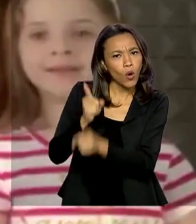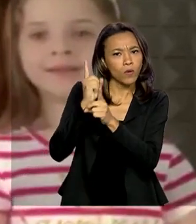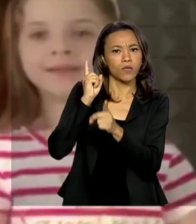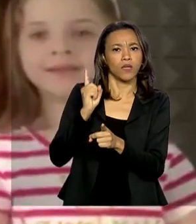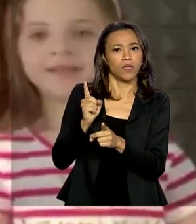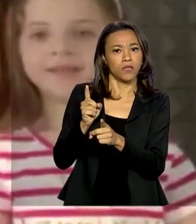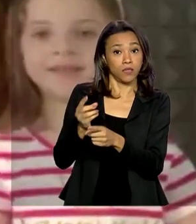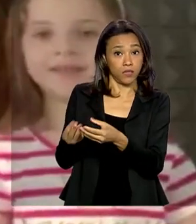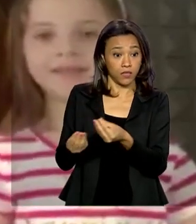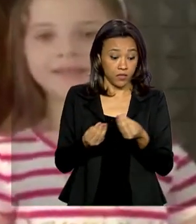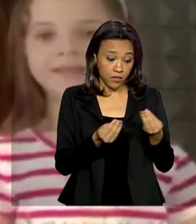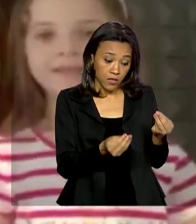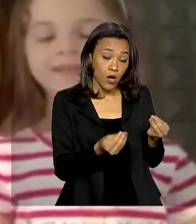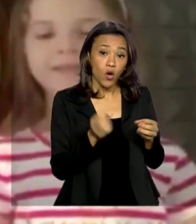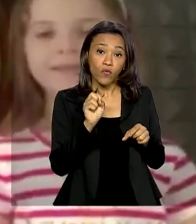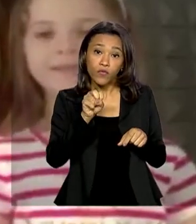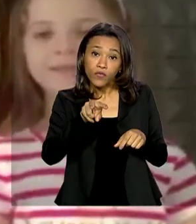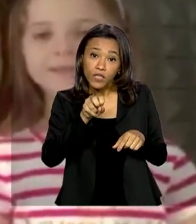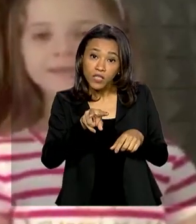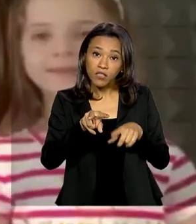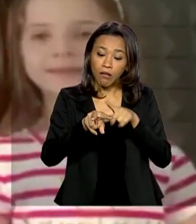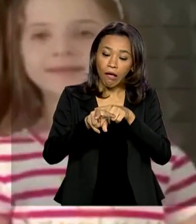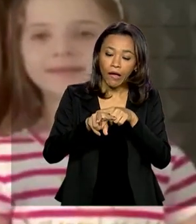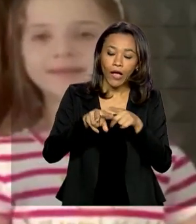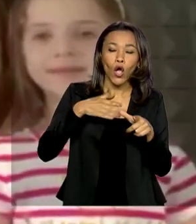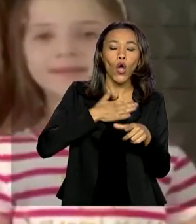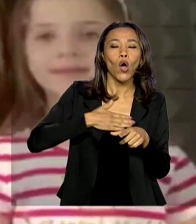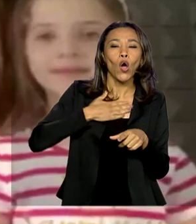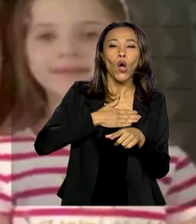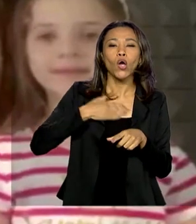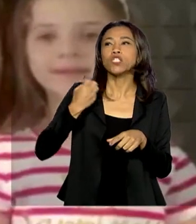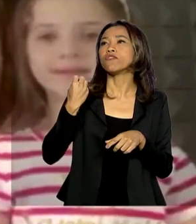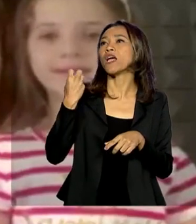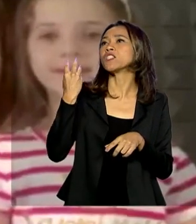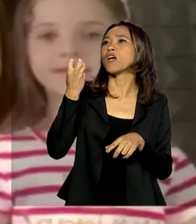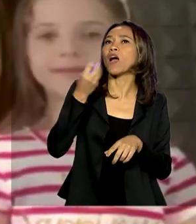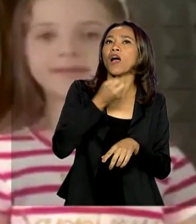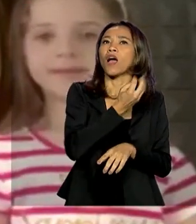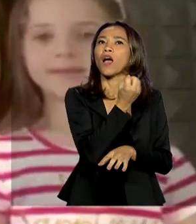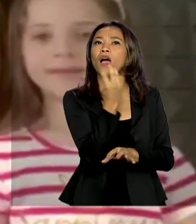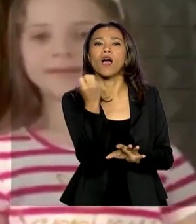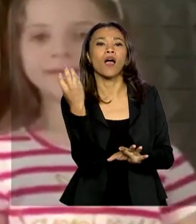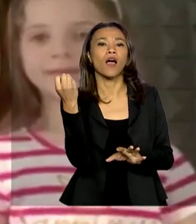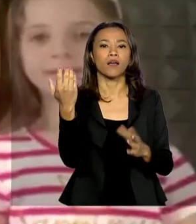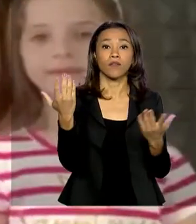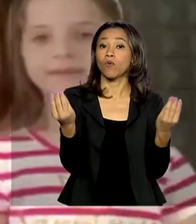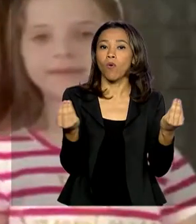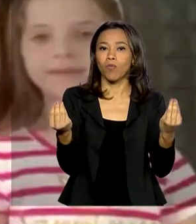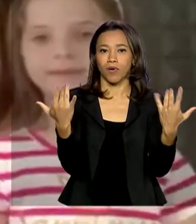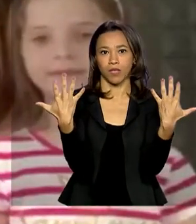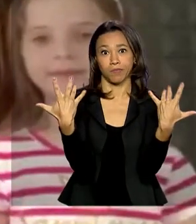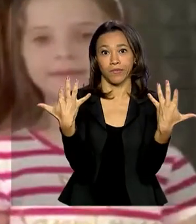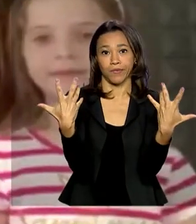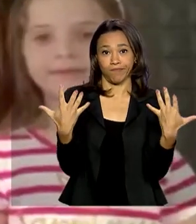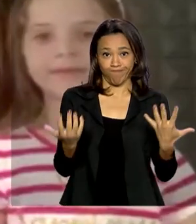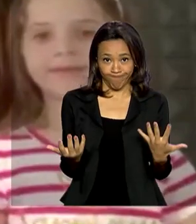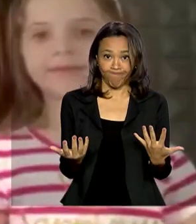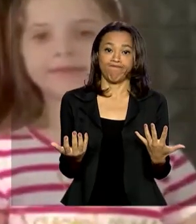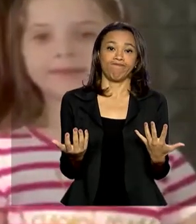onde o vírus se apresenta como um vírus que gosta de viajar através das mãos. E